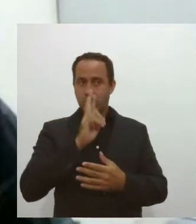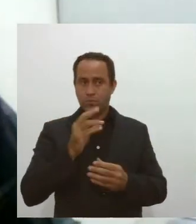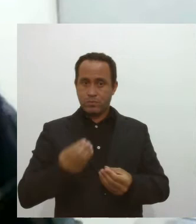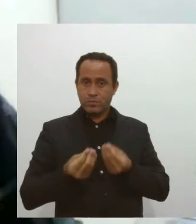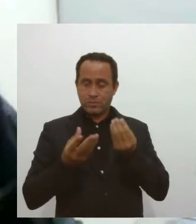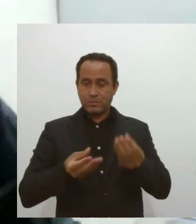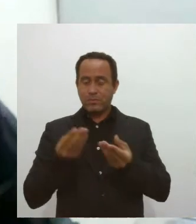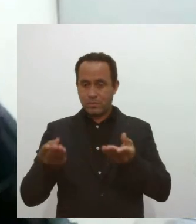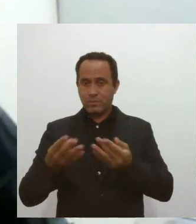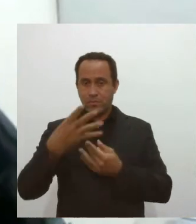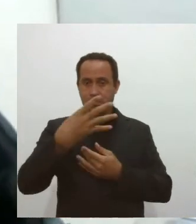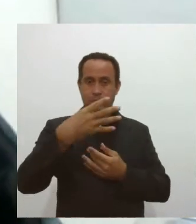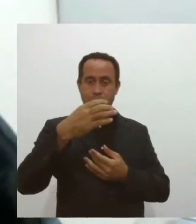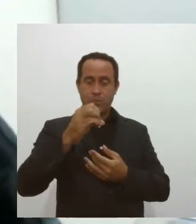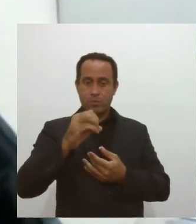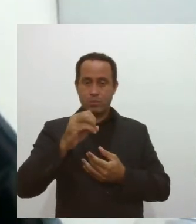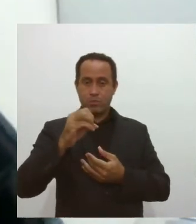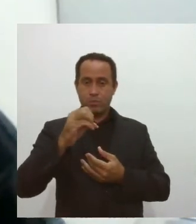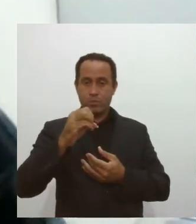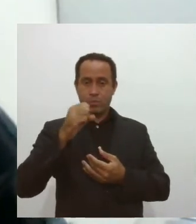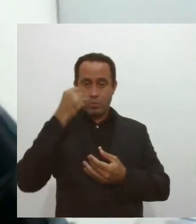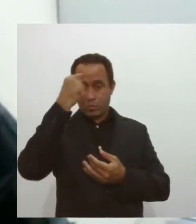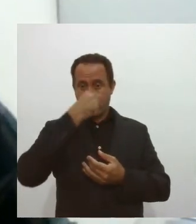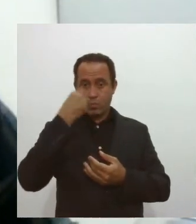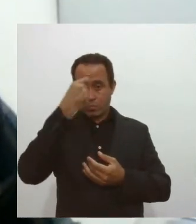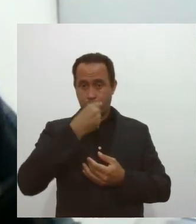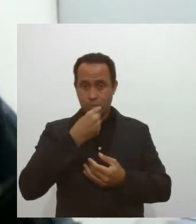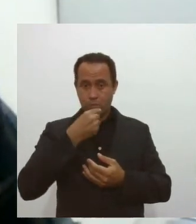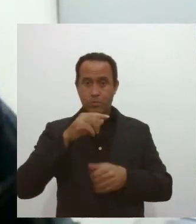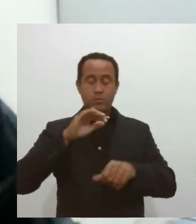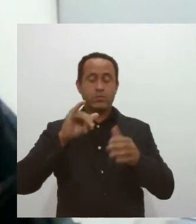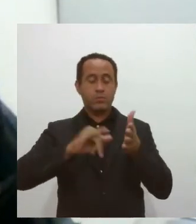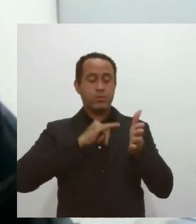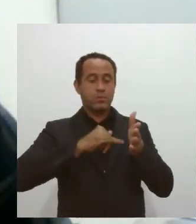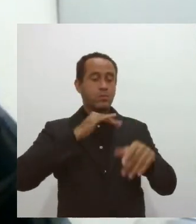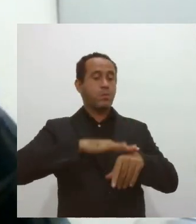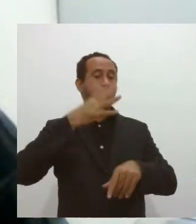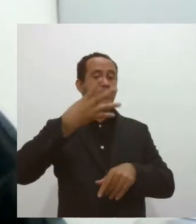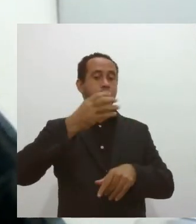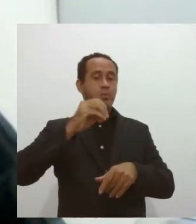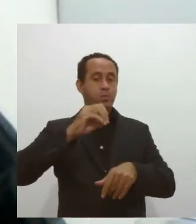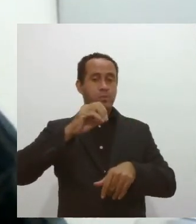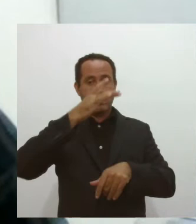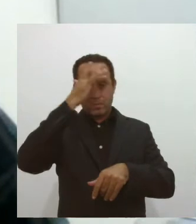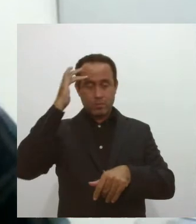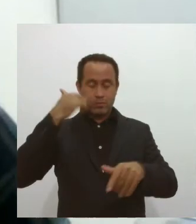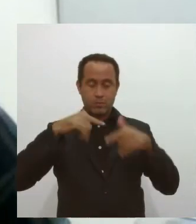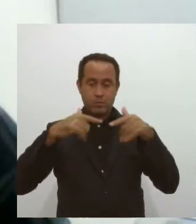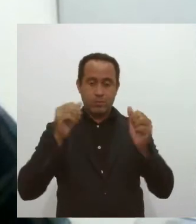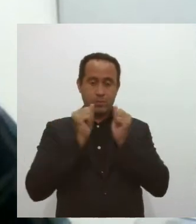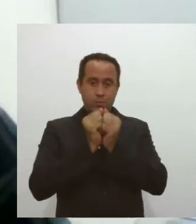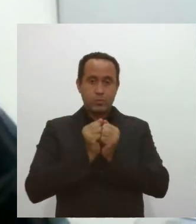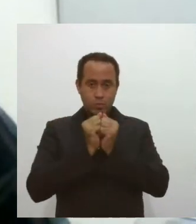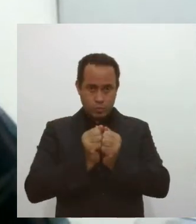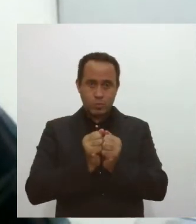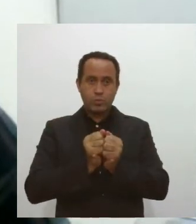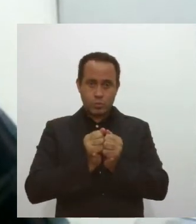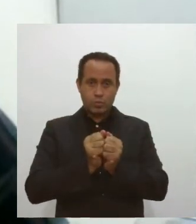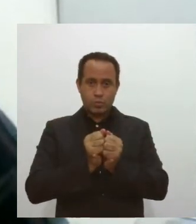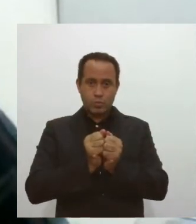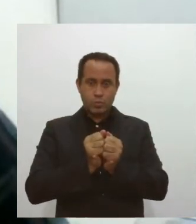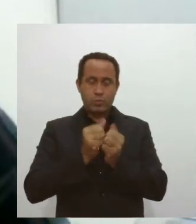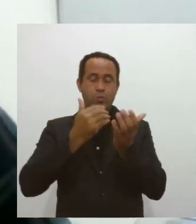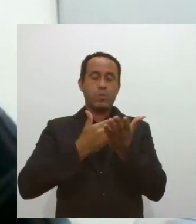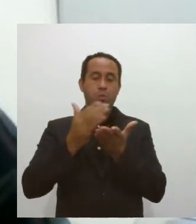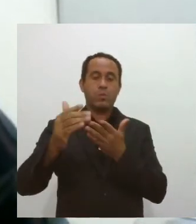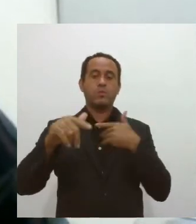em até 48 horas. Nós contratamos mais de 40 pessoas para trabalhar aqui no Lassen. Nós começamos a